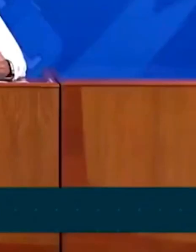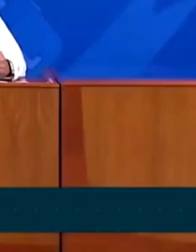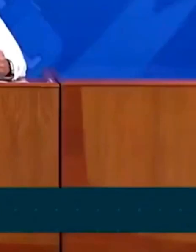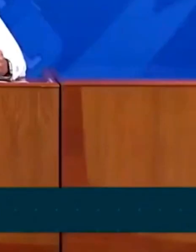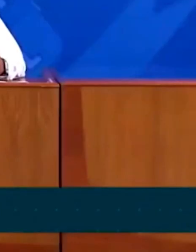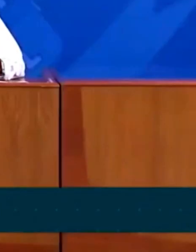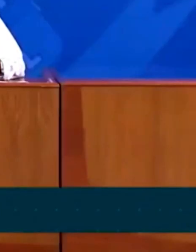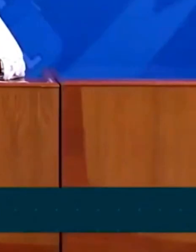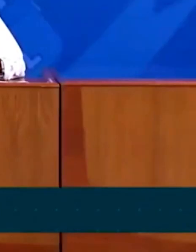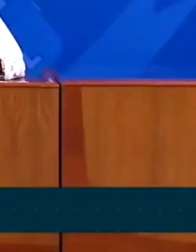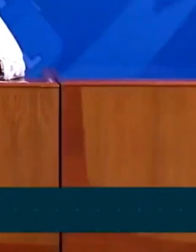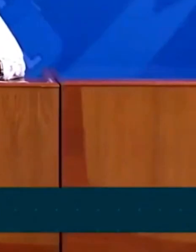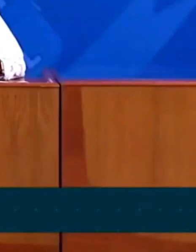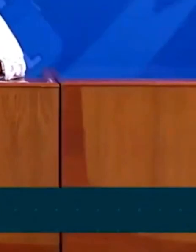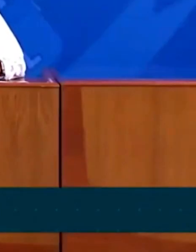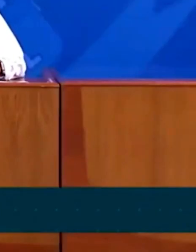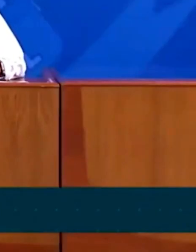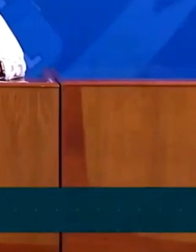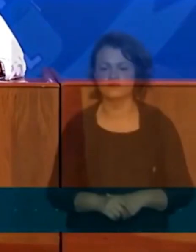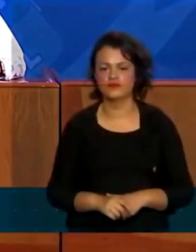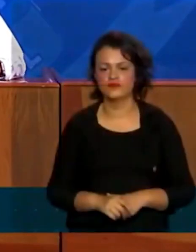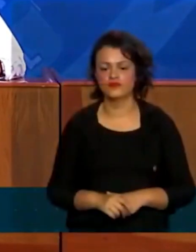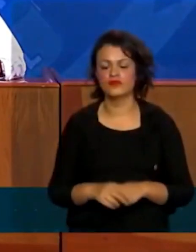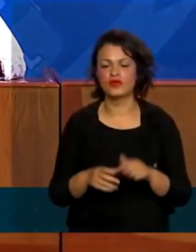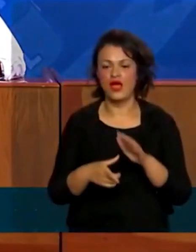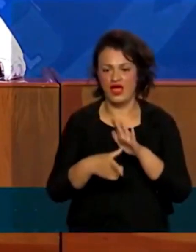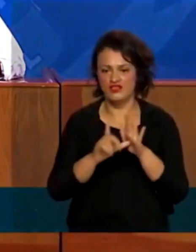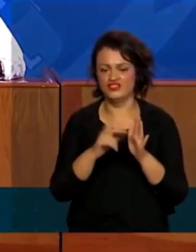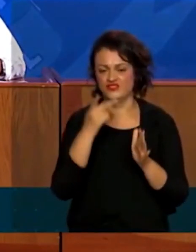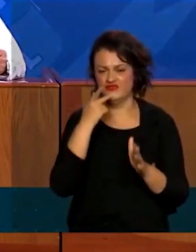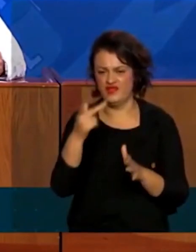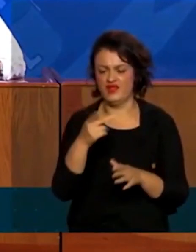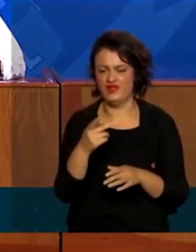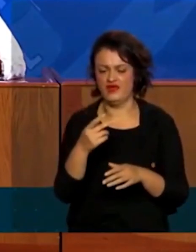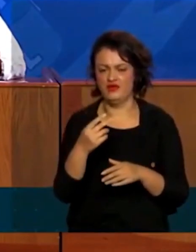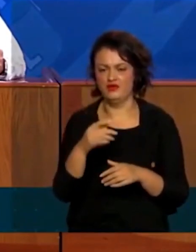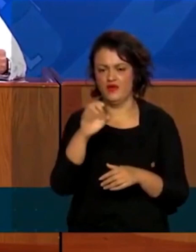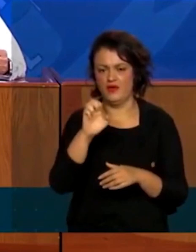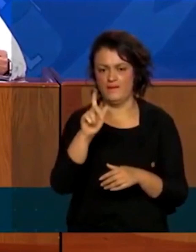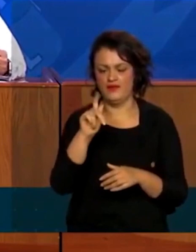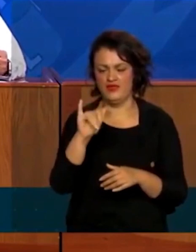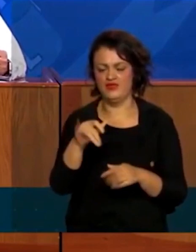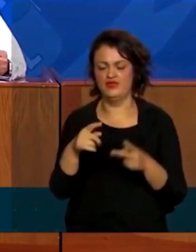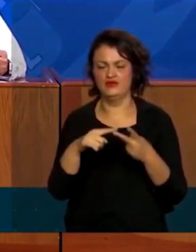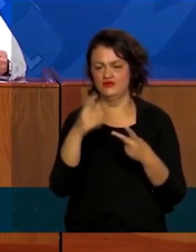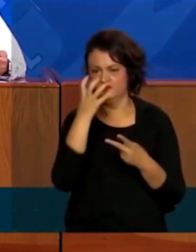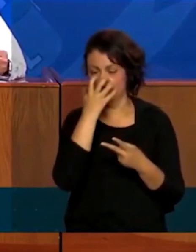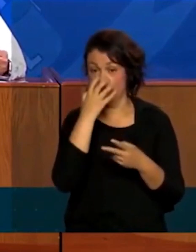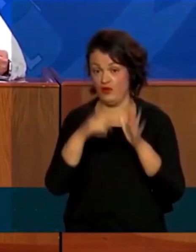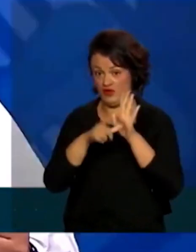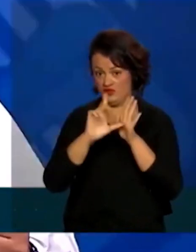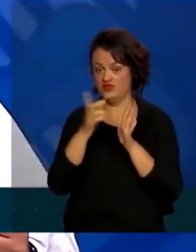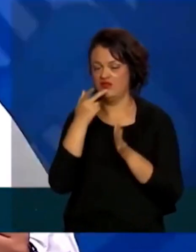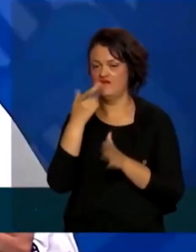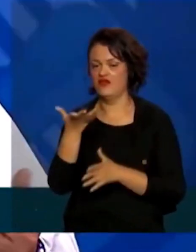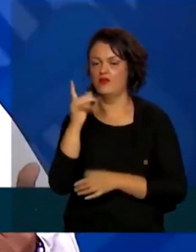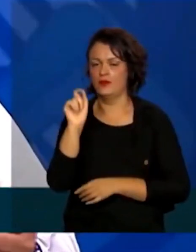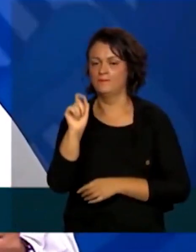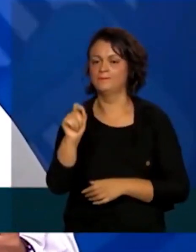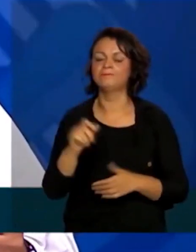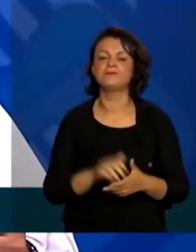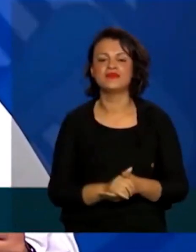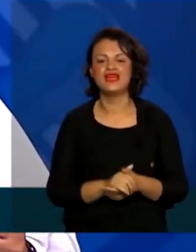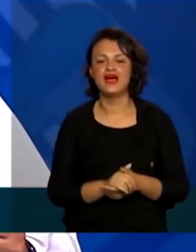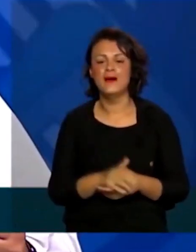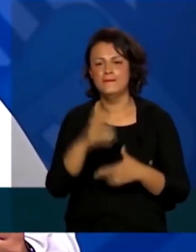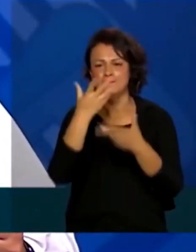Antes de falar sobre os EPIs, os ventiladores, só para dar uma informação adicional a essa dos testes, a gente está sendo bastante